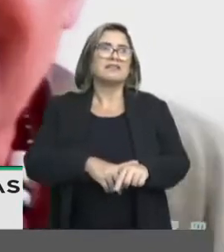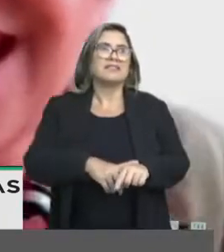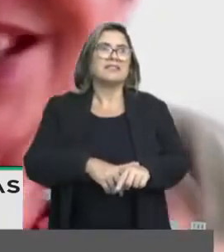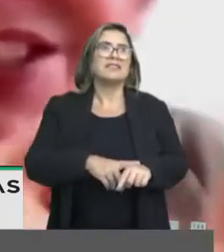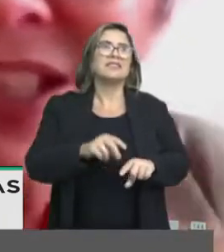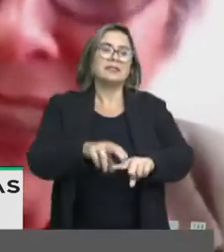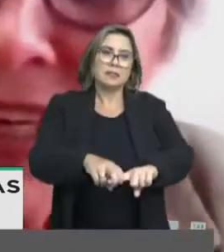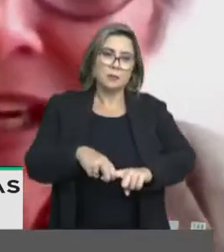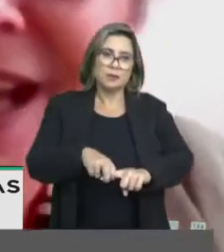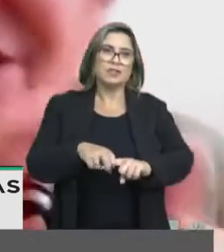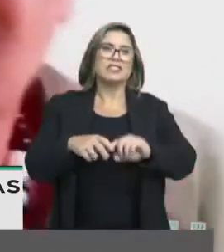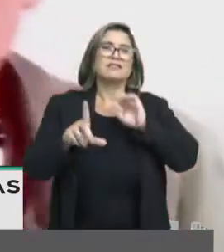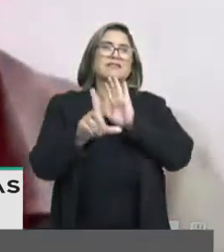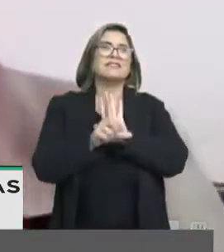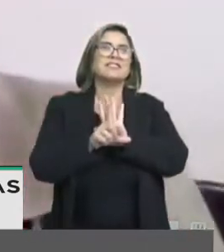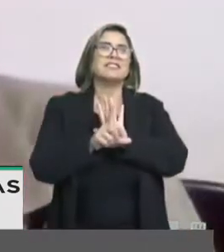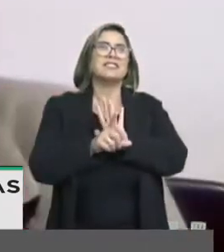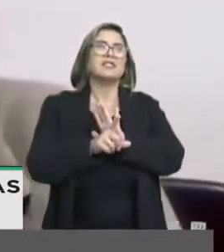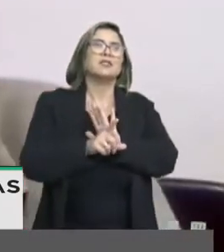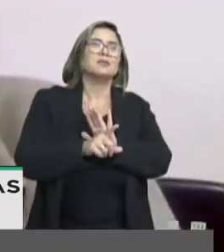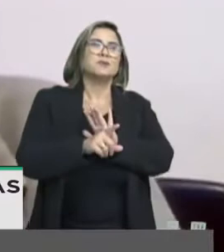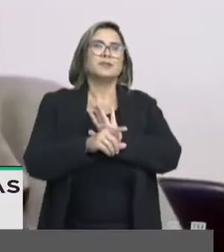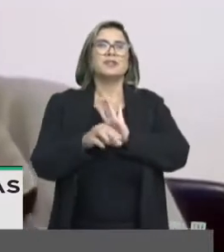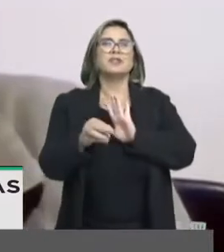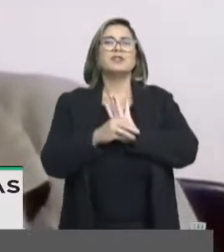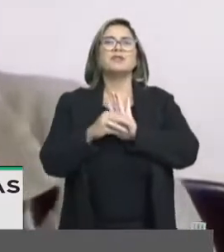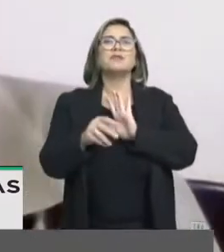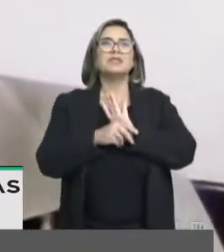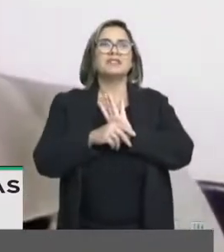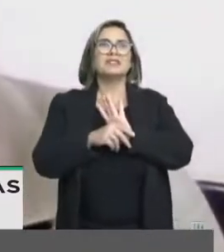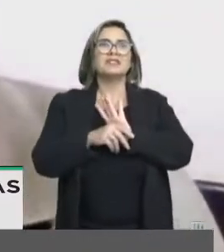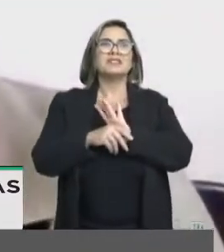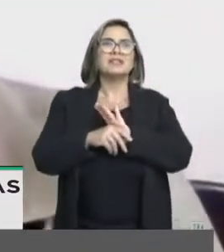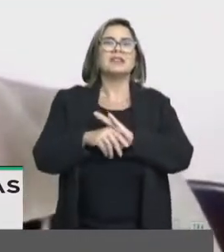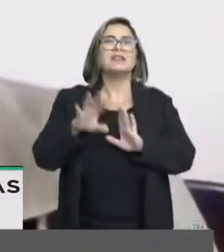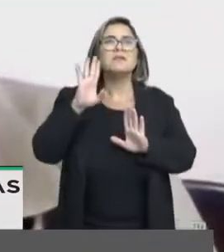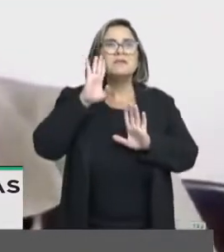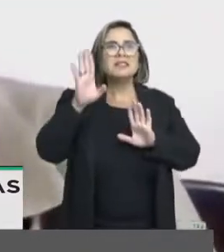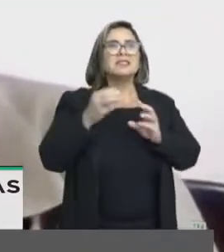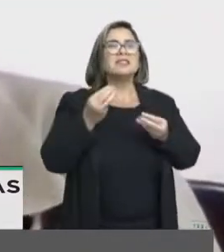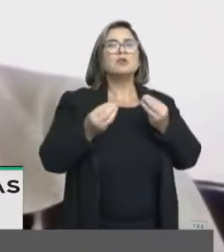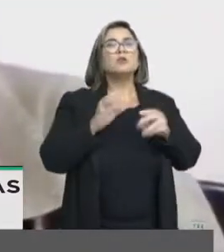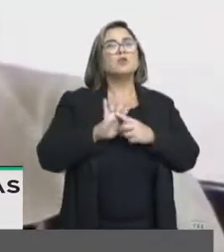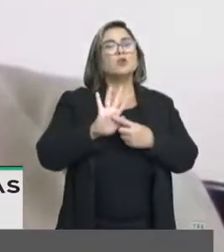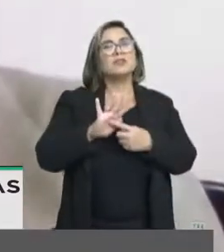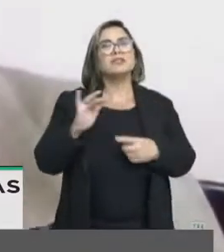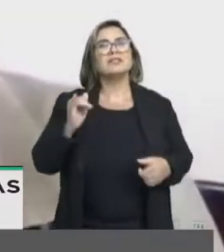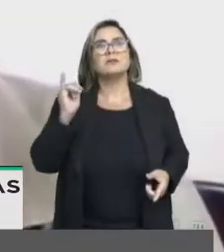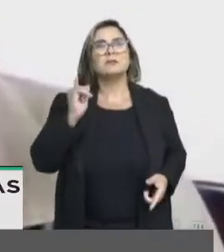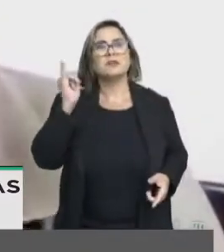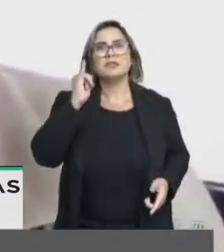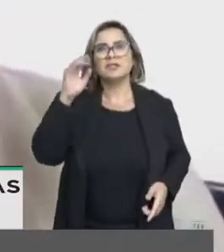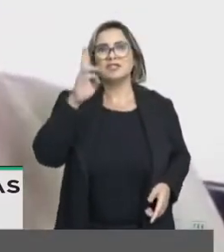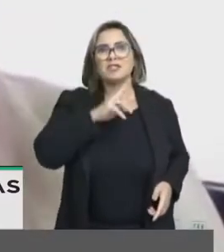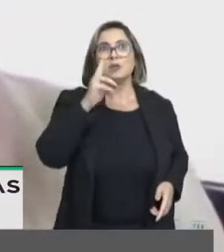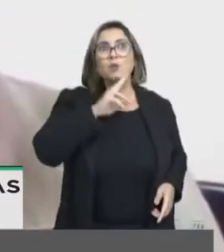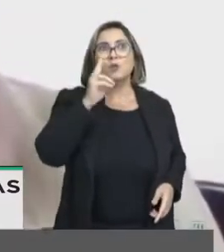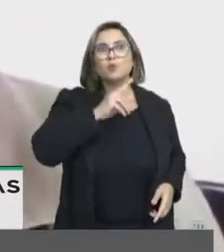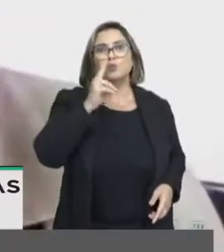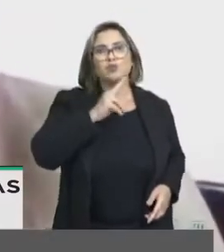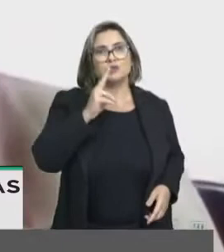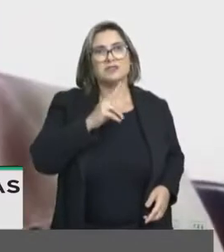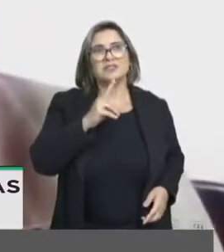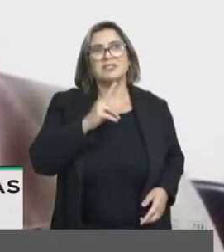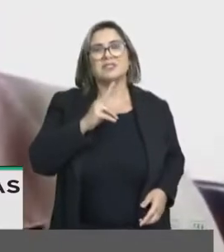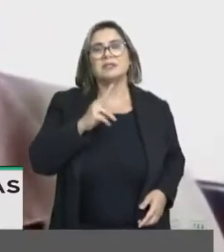ela deve ser regida, a edição de uma medida provisória, pelos princípios de relevância e de urgência, urgência